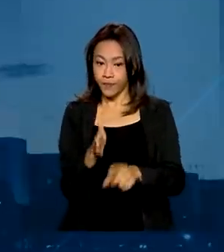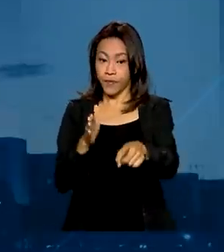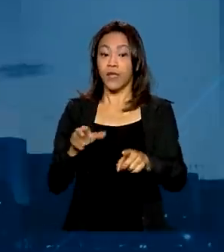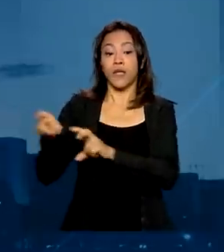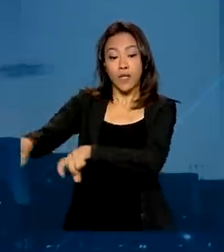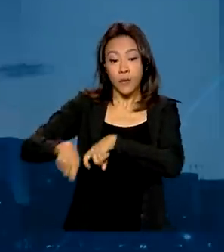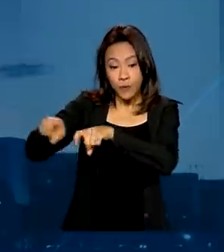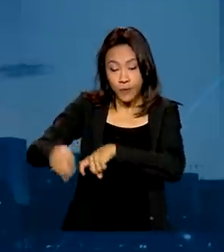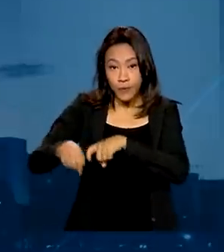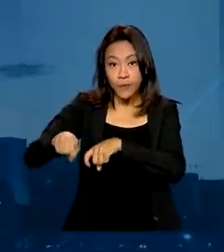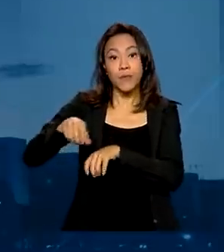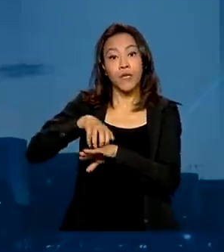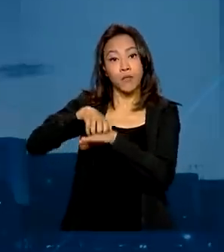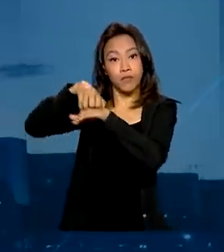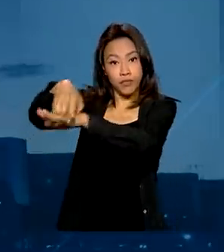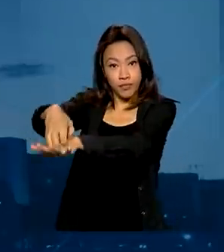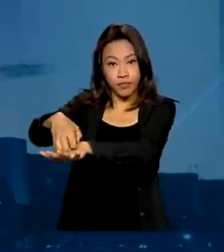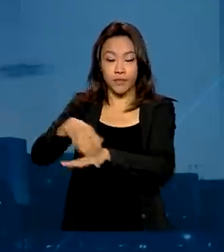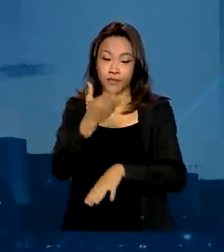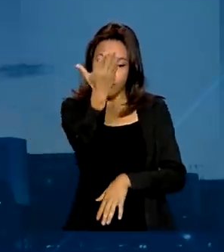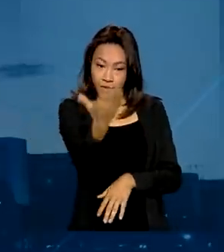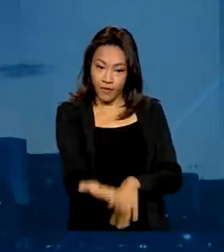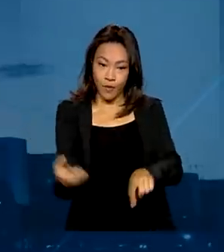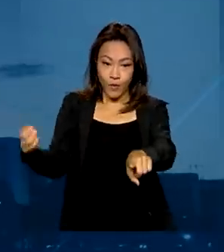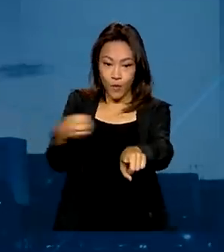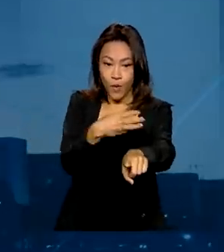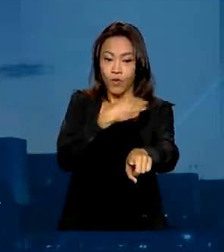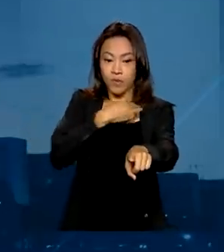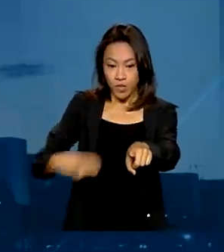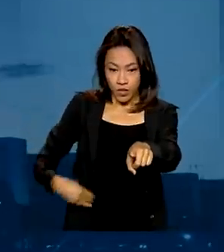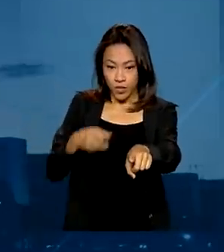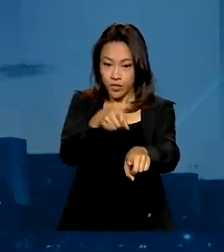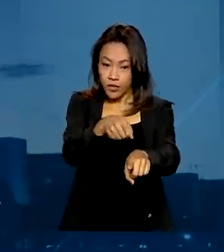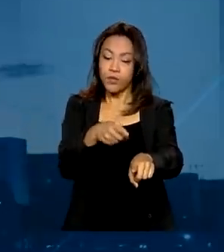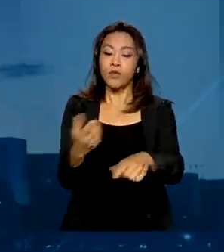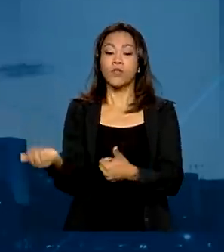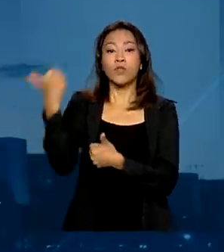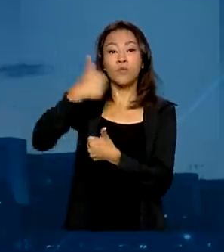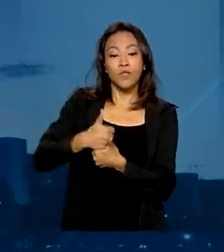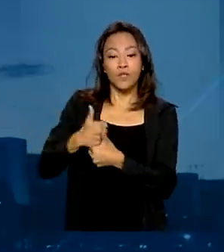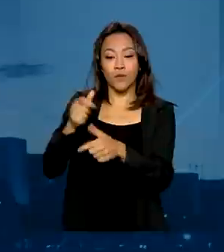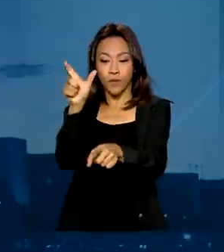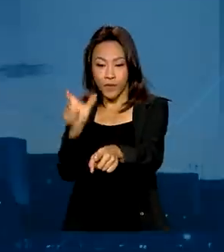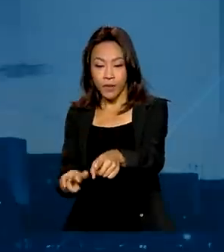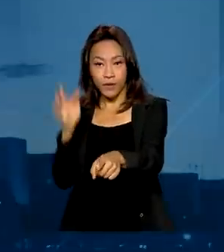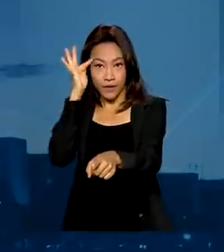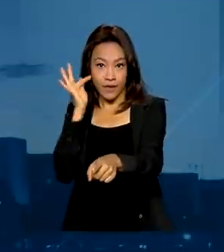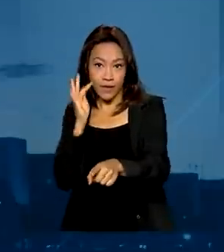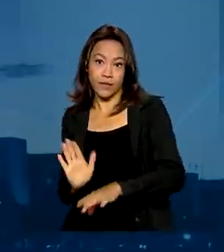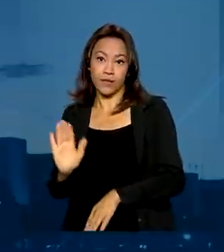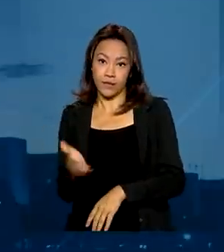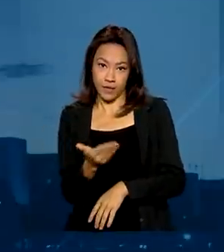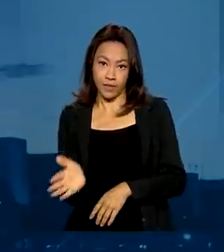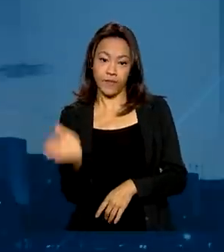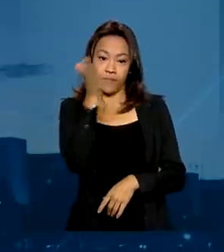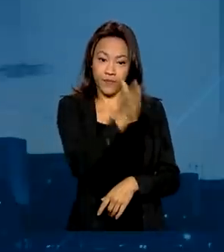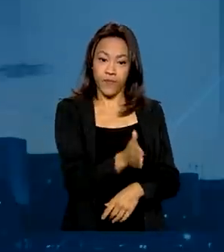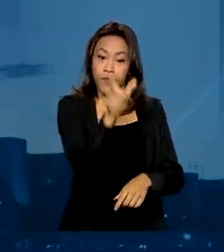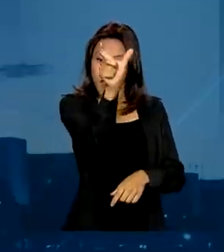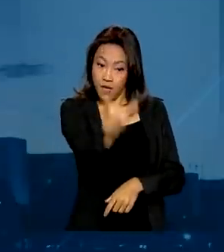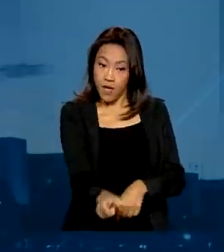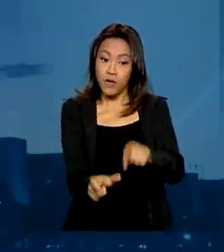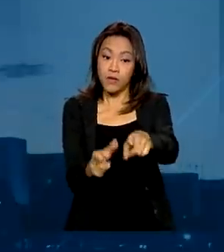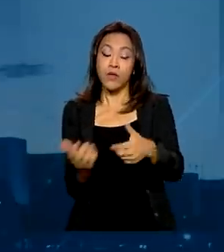Agricultura, Pecuária e Abastecimento, tomou posse Marcos Montes, que substituiu Tereza Cristina. Ronaldo Vieira Bento